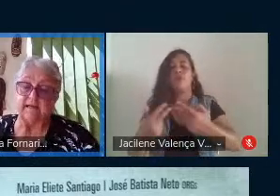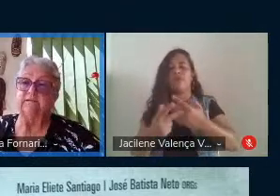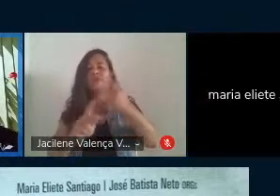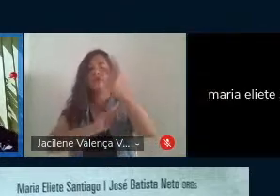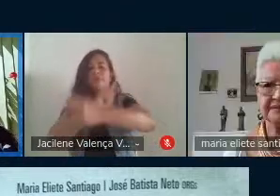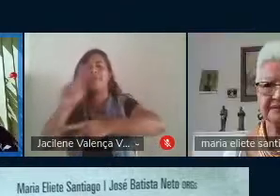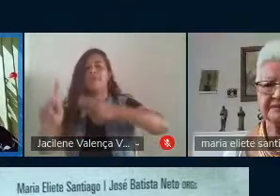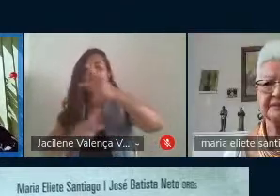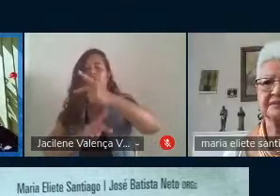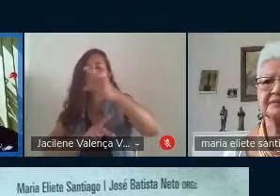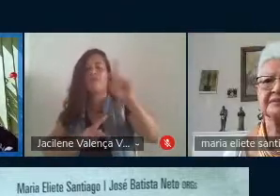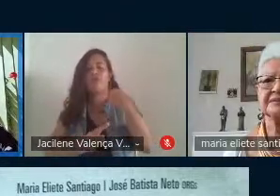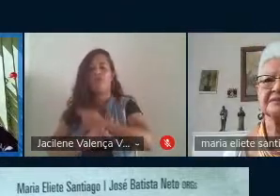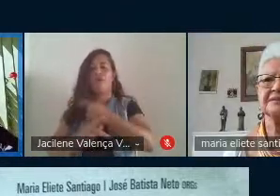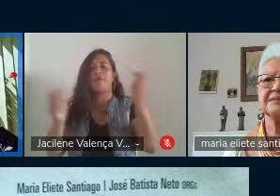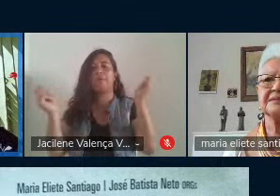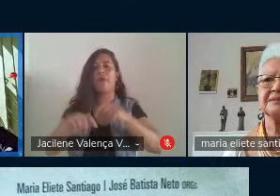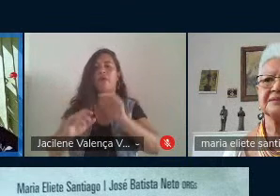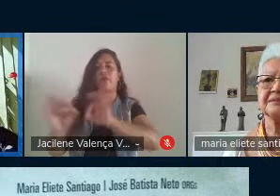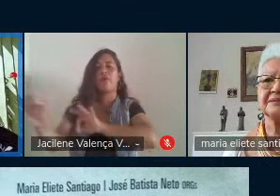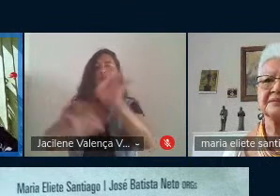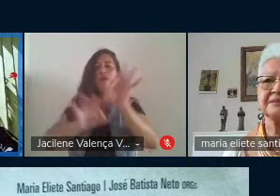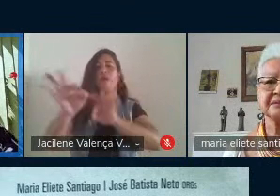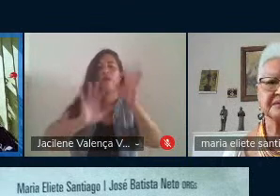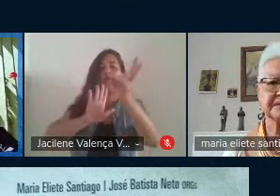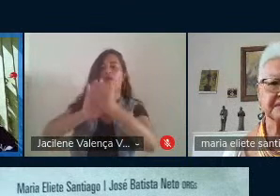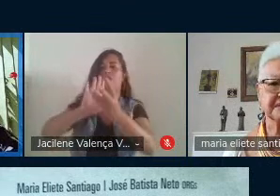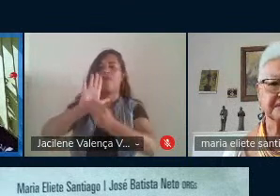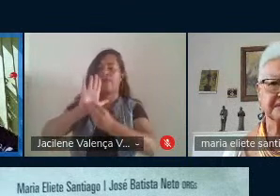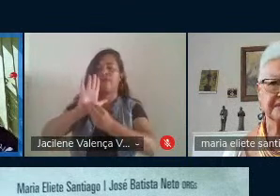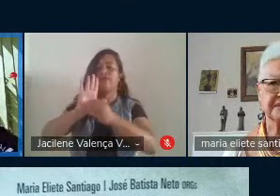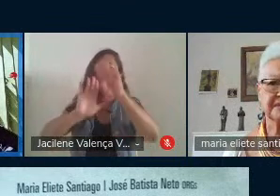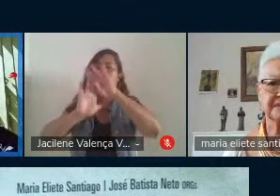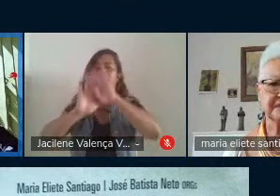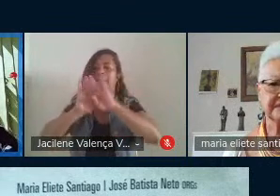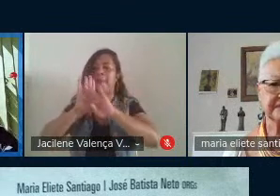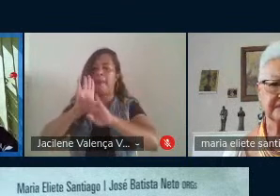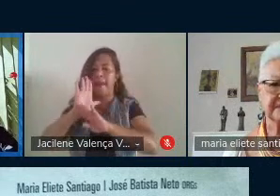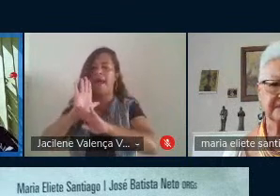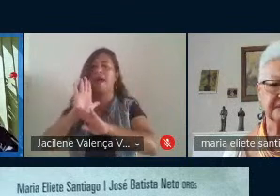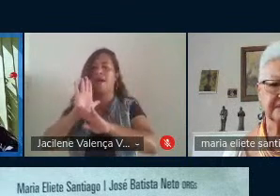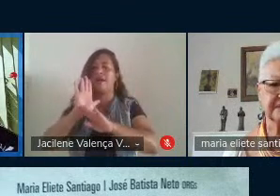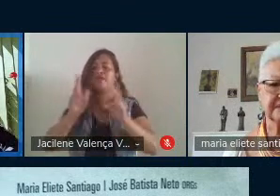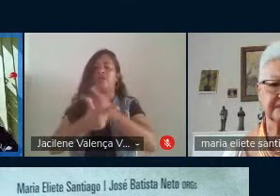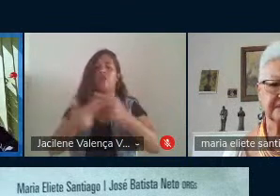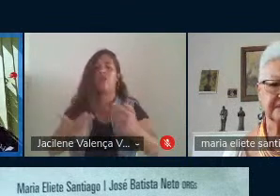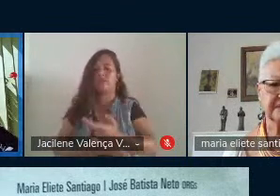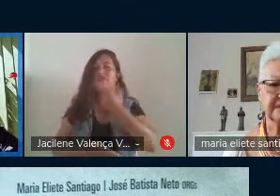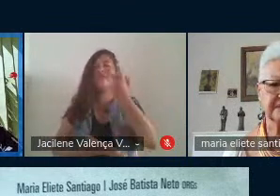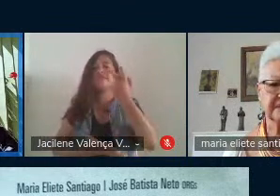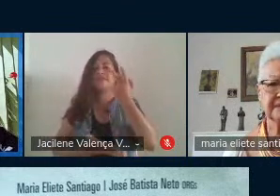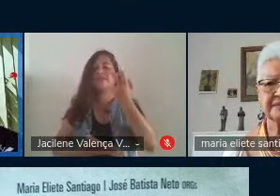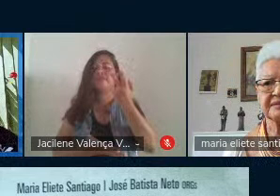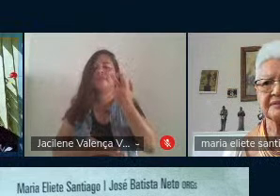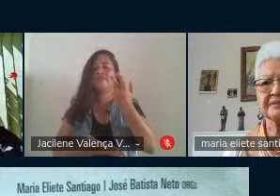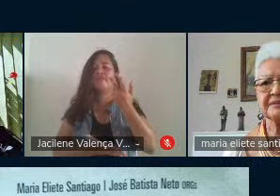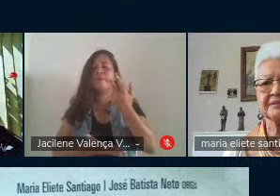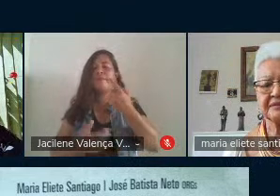organizar o conteúdo programático programático da situação ou da ação política.